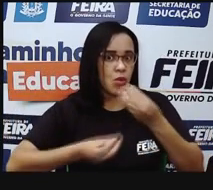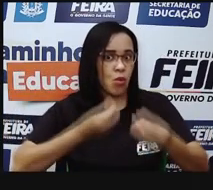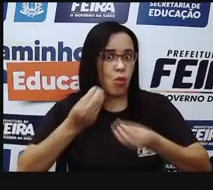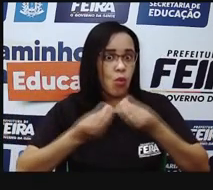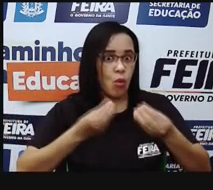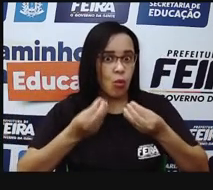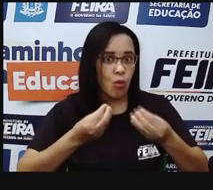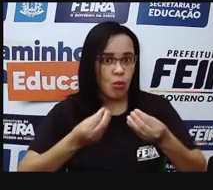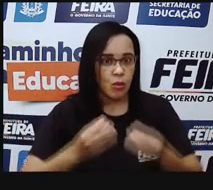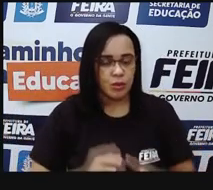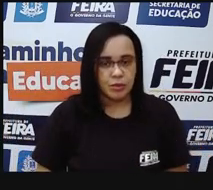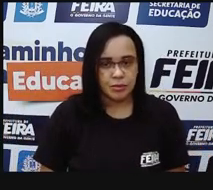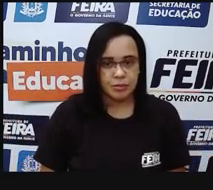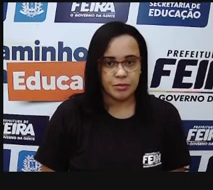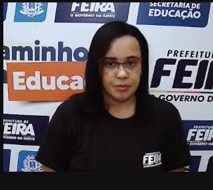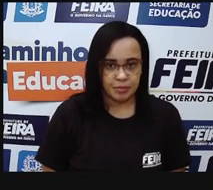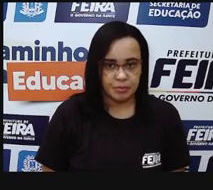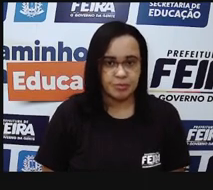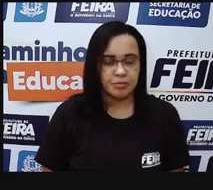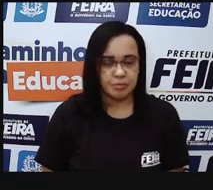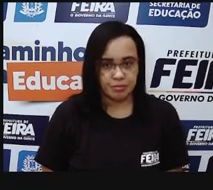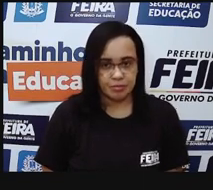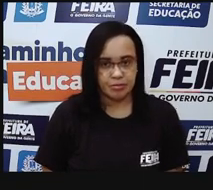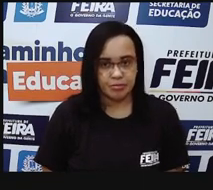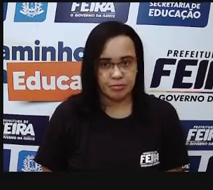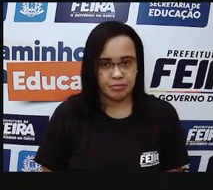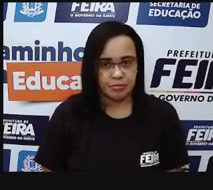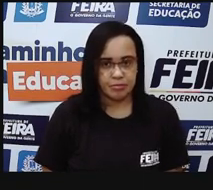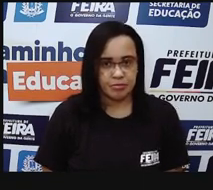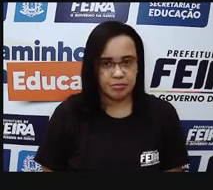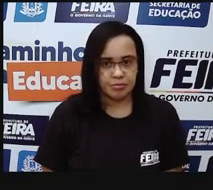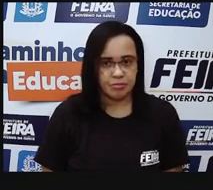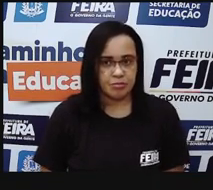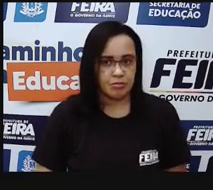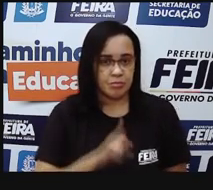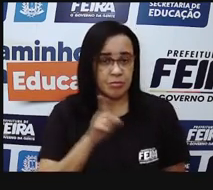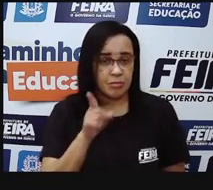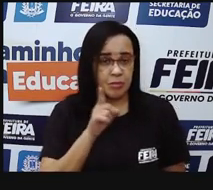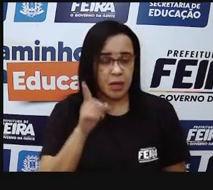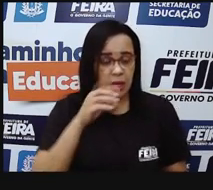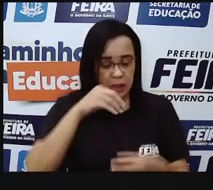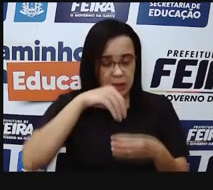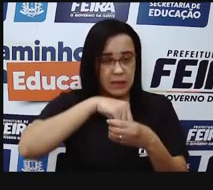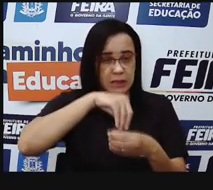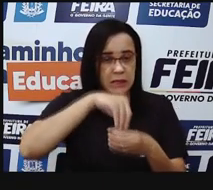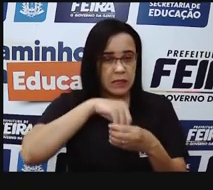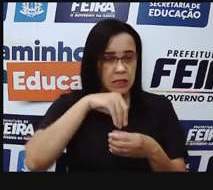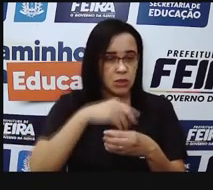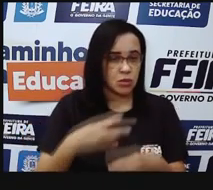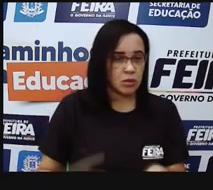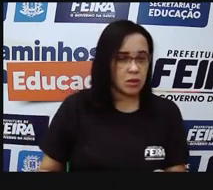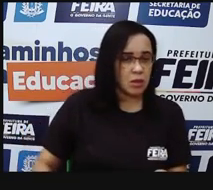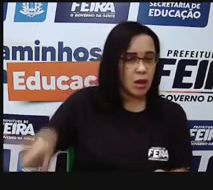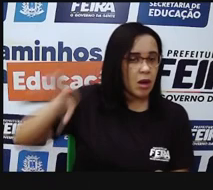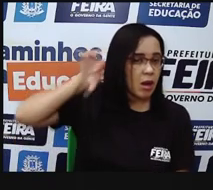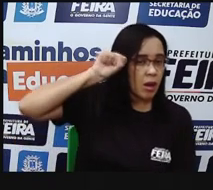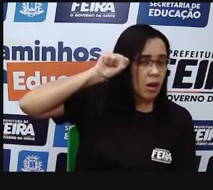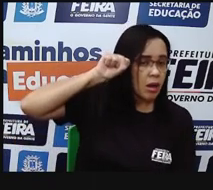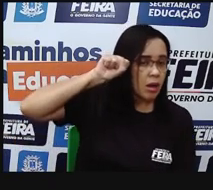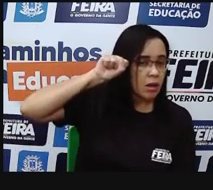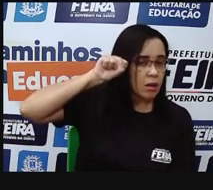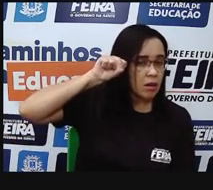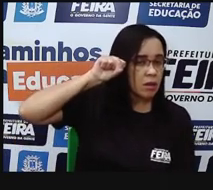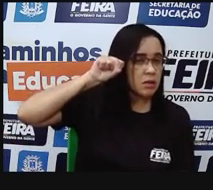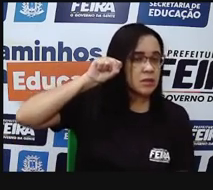gerar um som, né? Ele vai gerar um movimento. Então, imagine que o tífano, ele vai receber essas ondas,